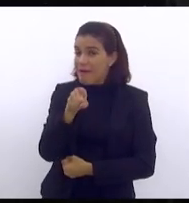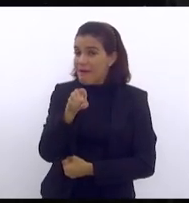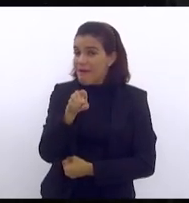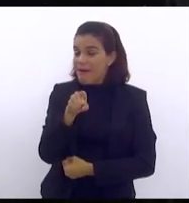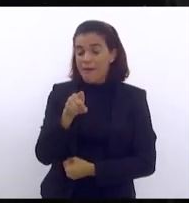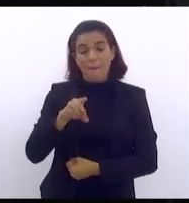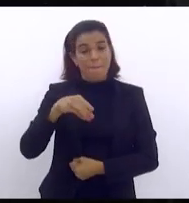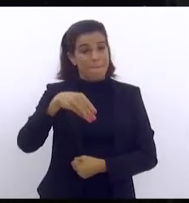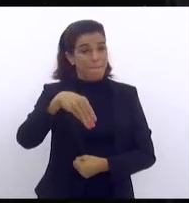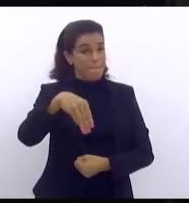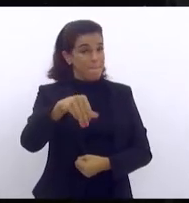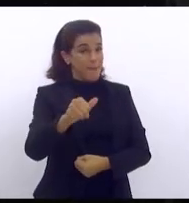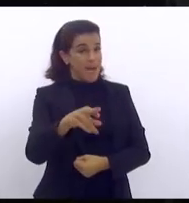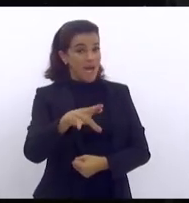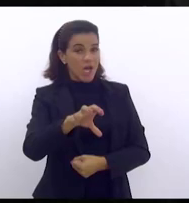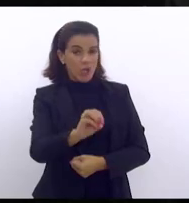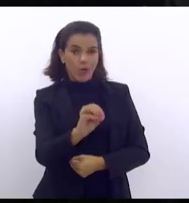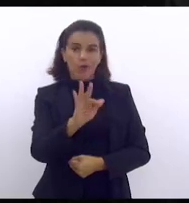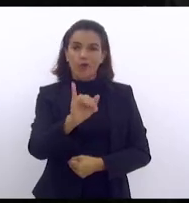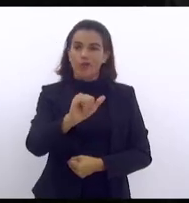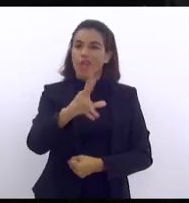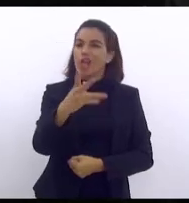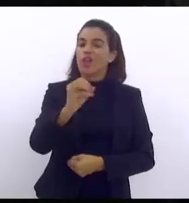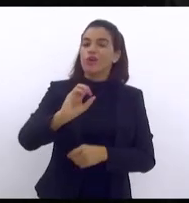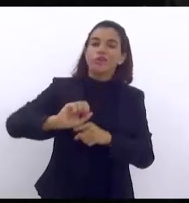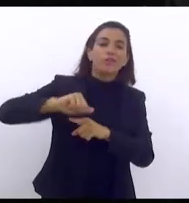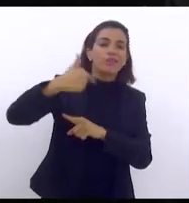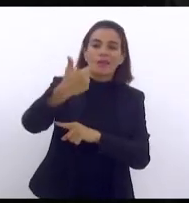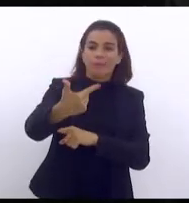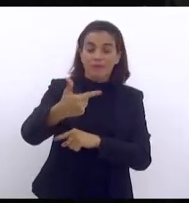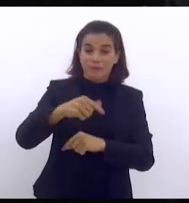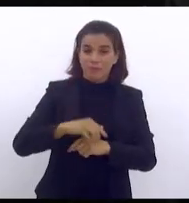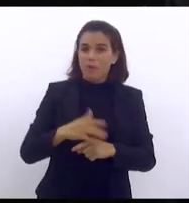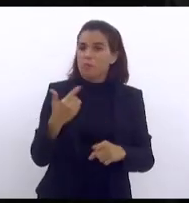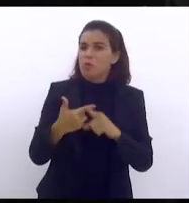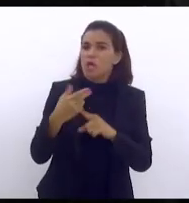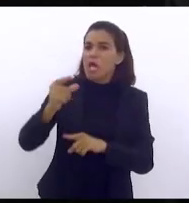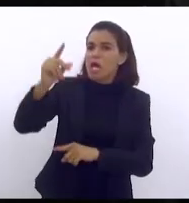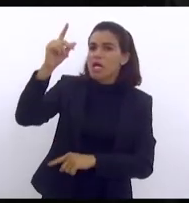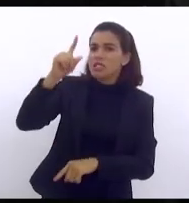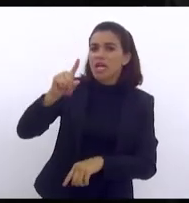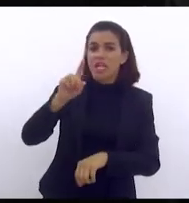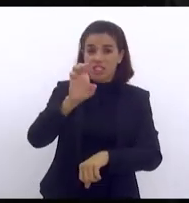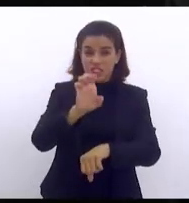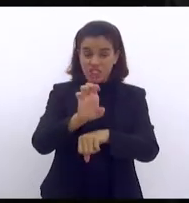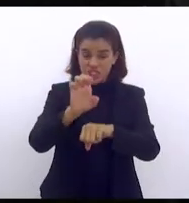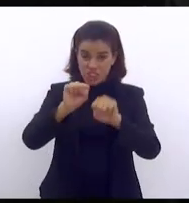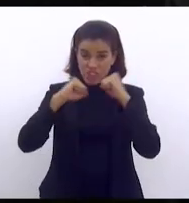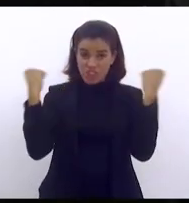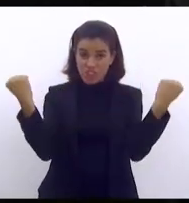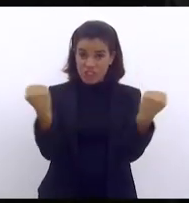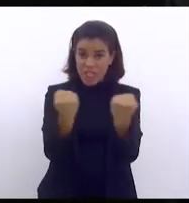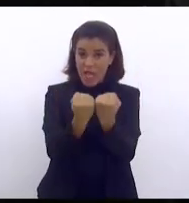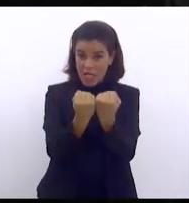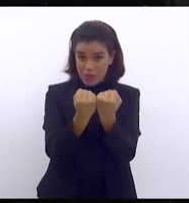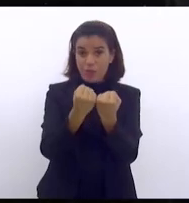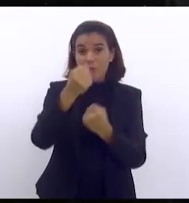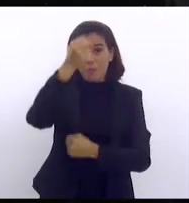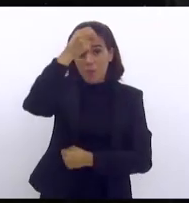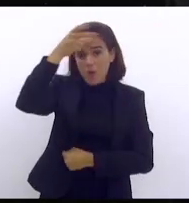Filho Maru Filho foi depois por que que era estádio municipal do Maracanã porque pertencia